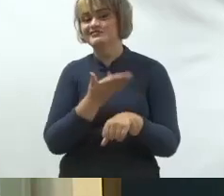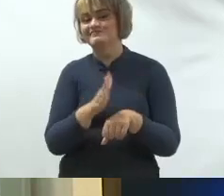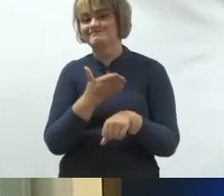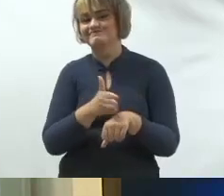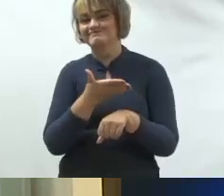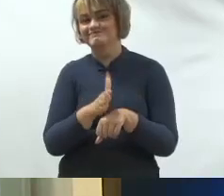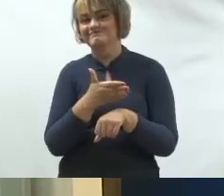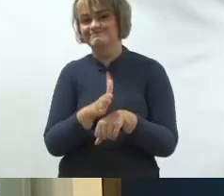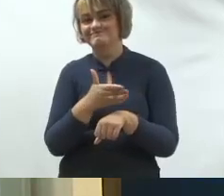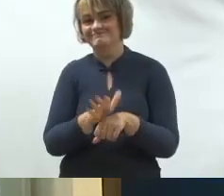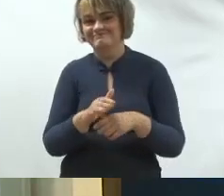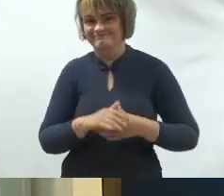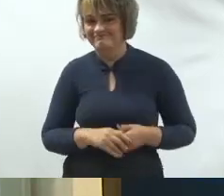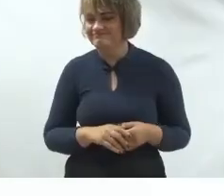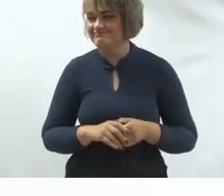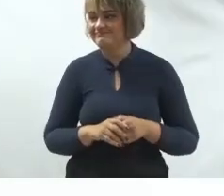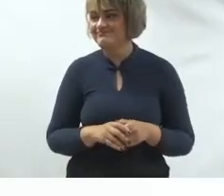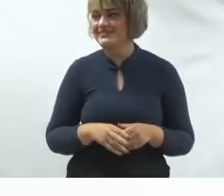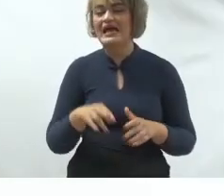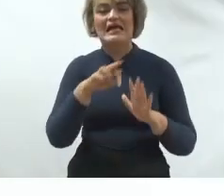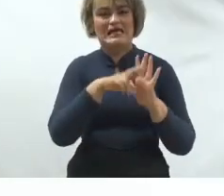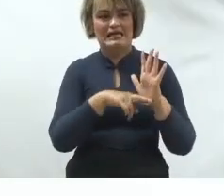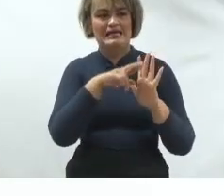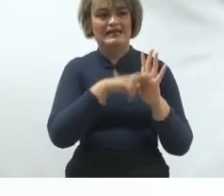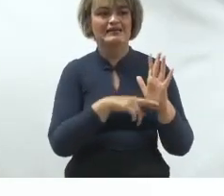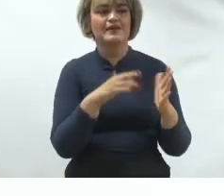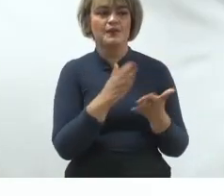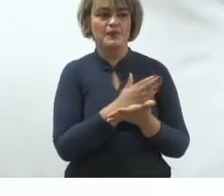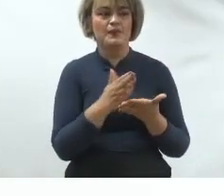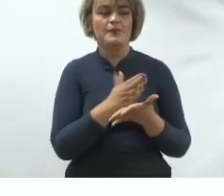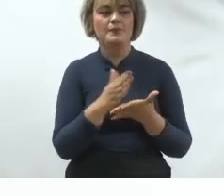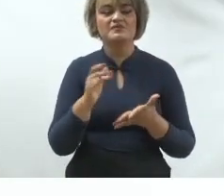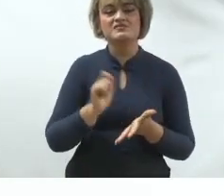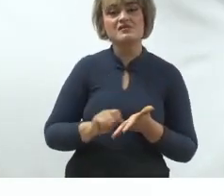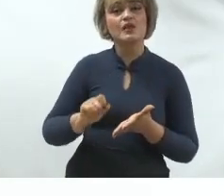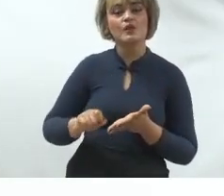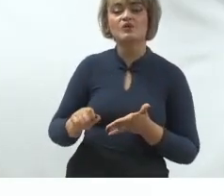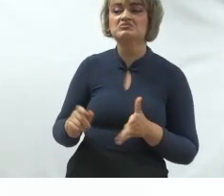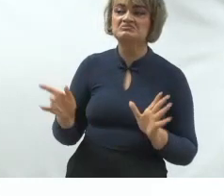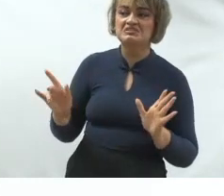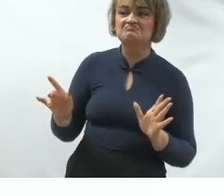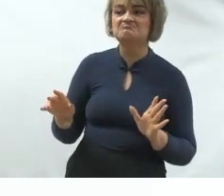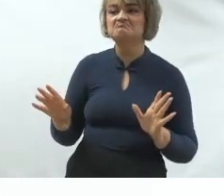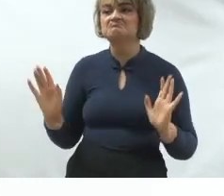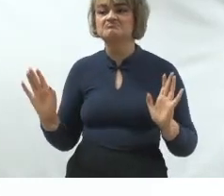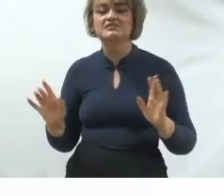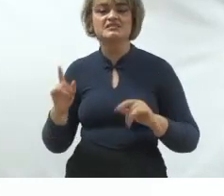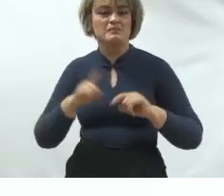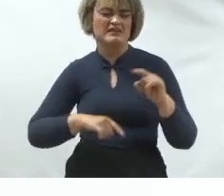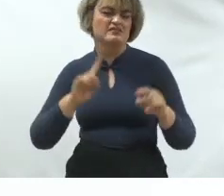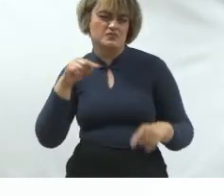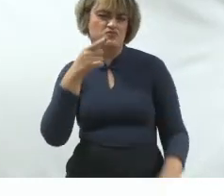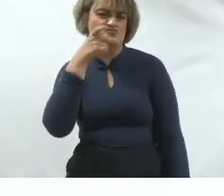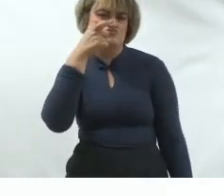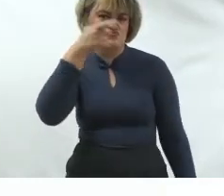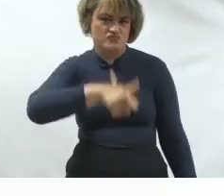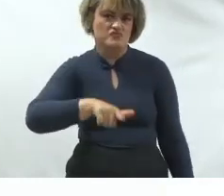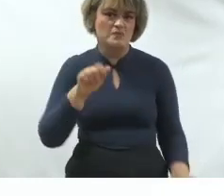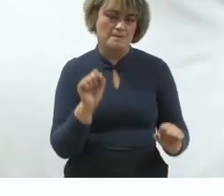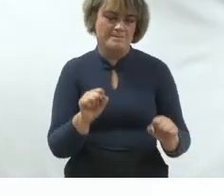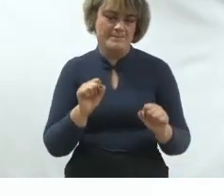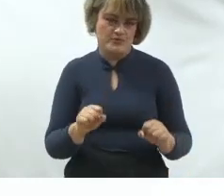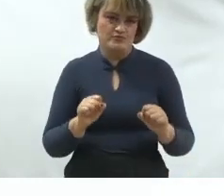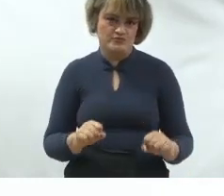Então, eu separei algumas regrinhas aqui, e aí vocês anotem em casa, e, logicamente, esse material está à disposição da Fundação